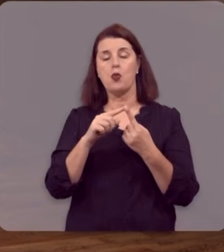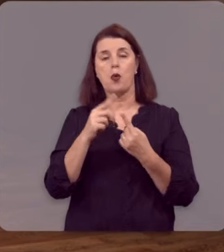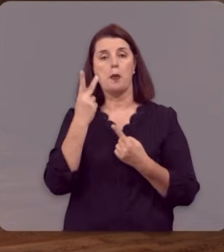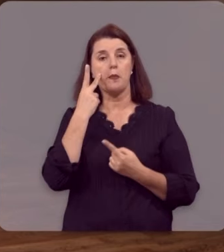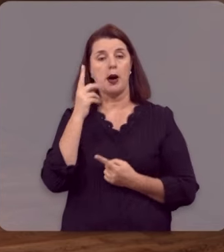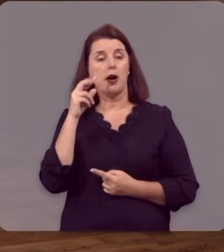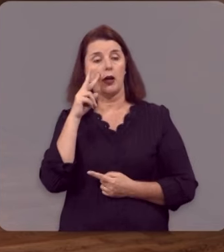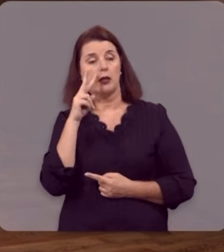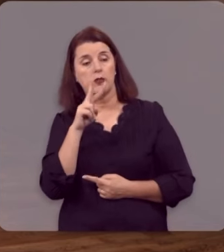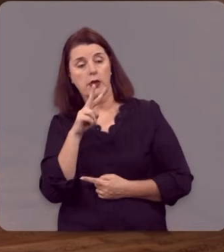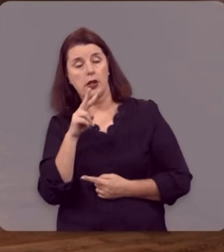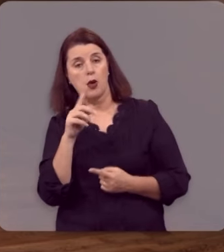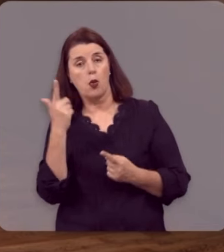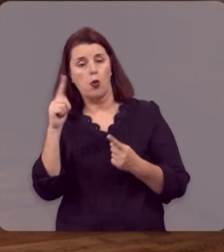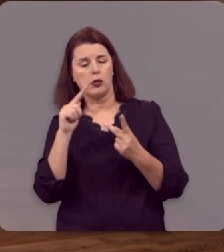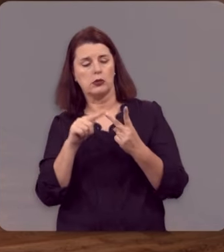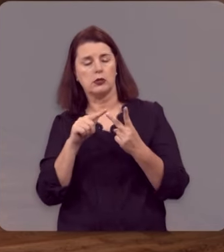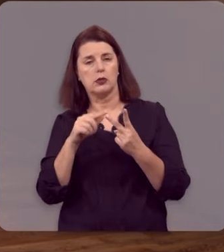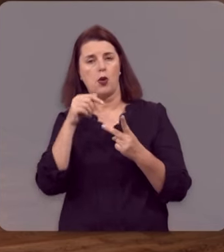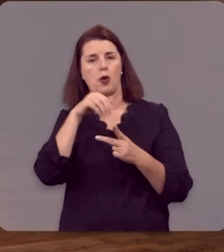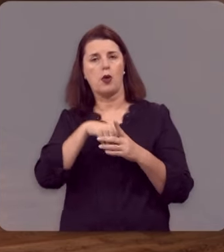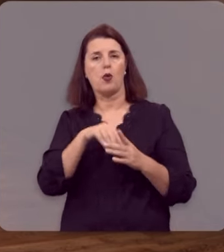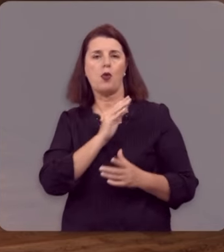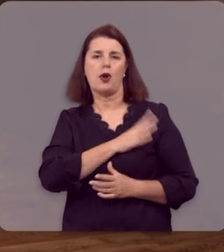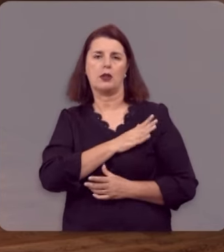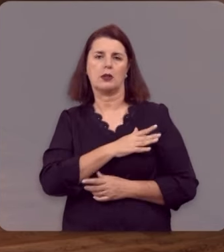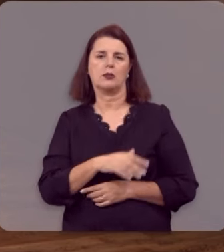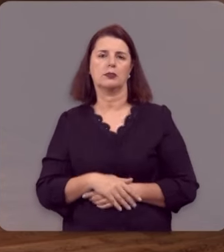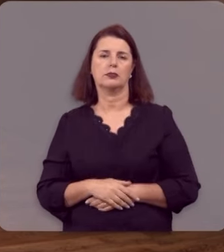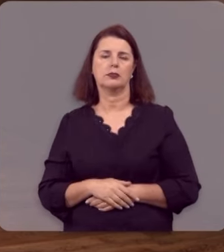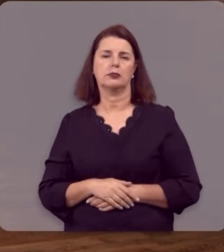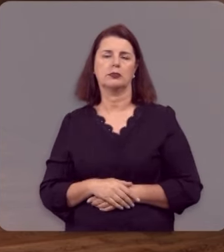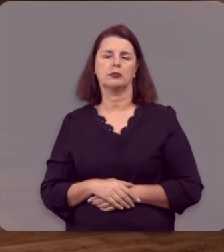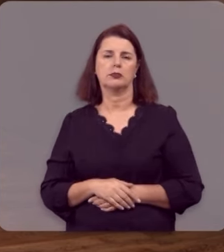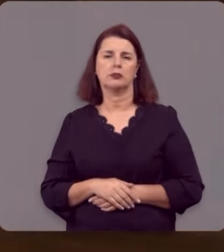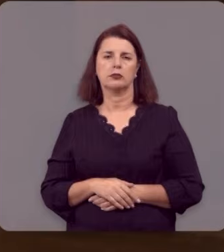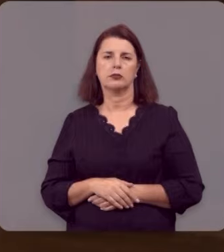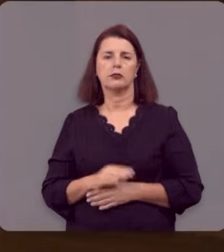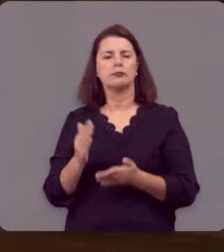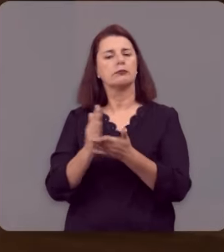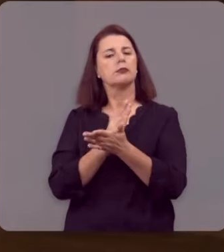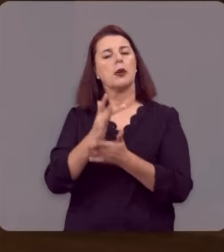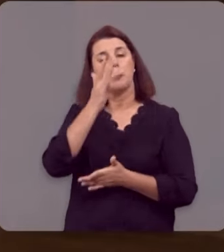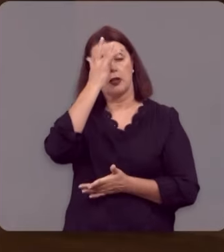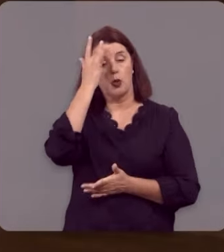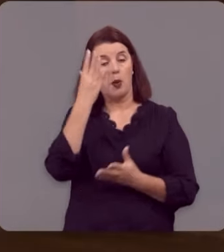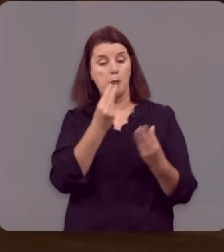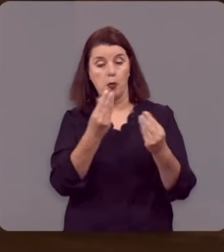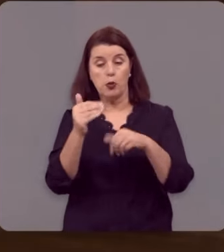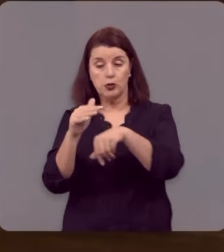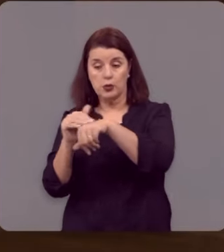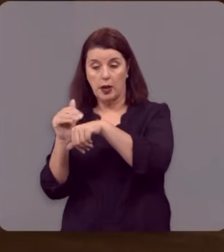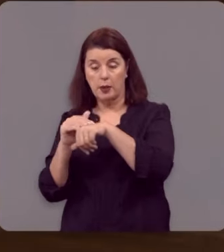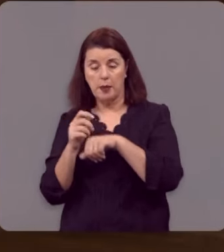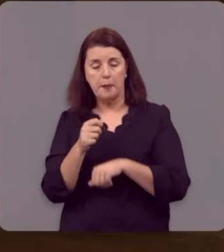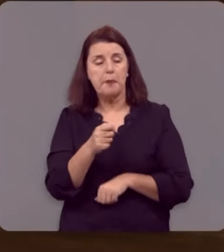dirigido aos ouvidos, outro dirigido ao coração. Jesus disse, muitos são chamados,